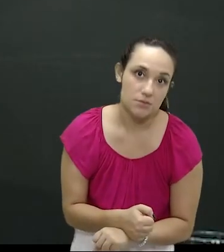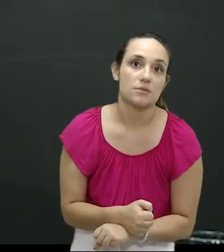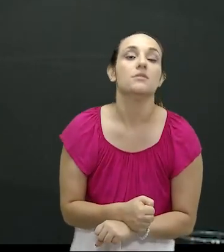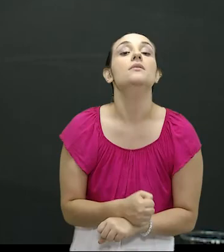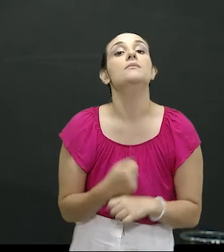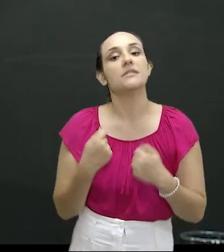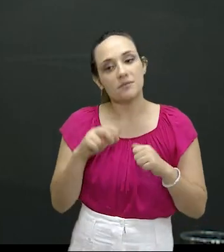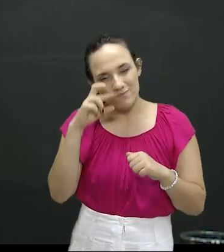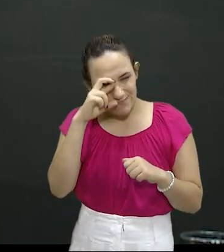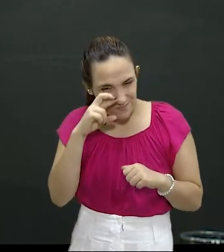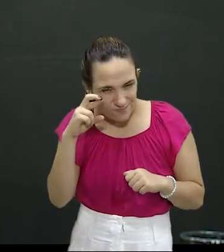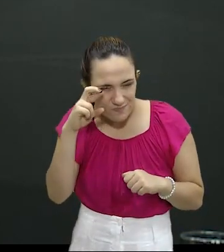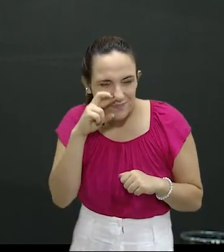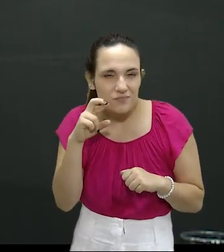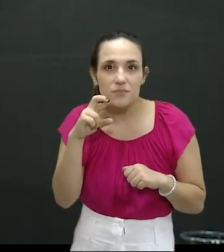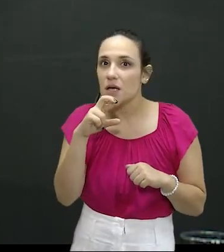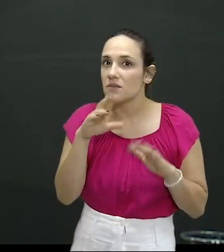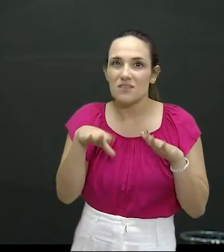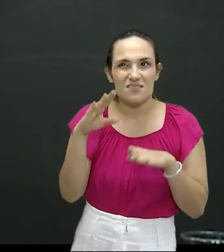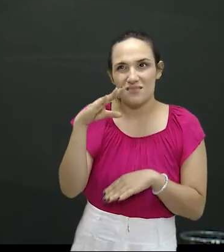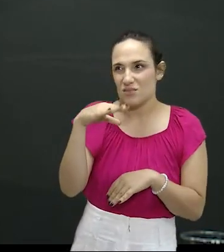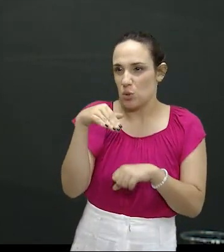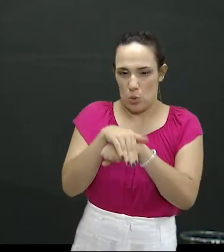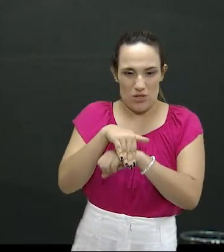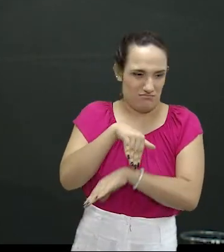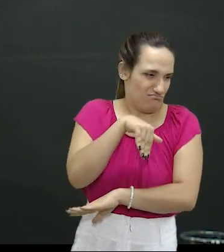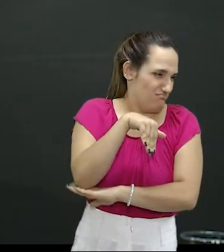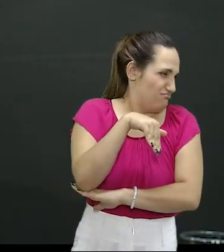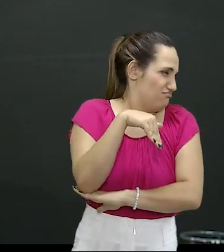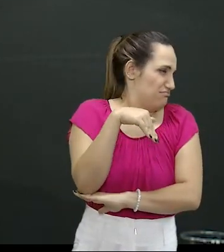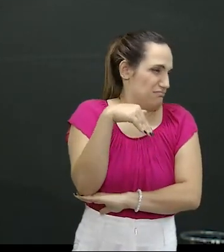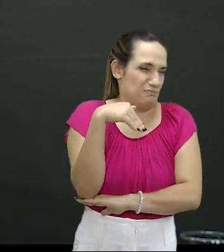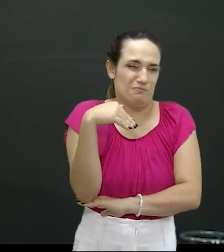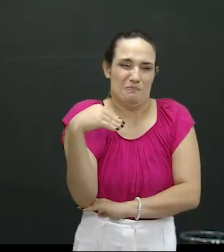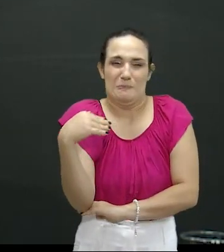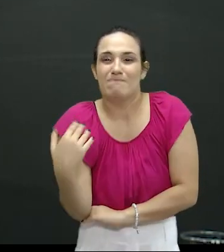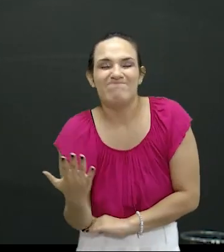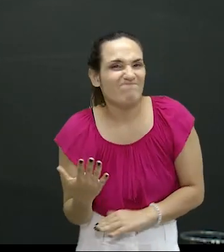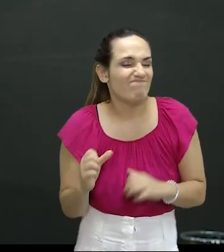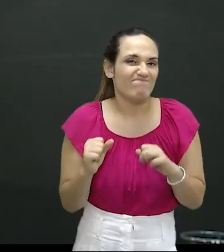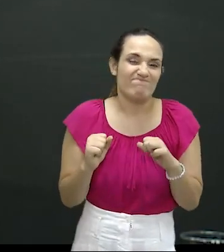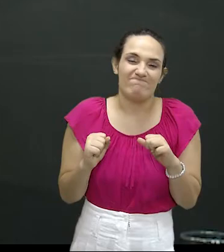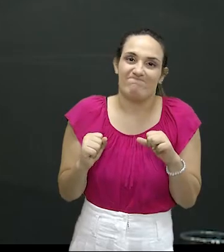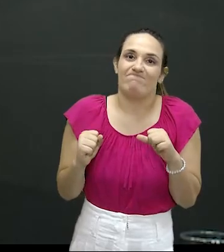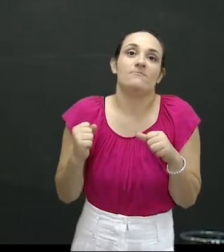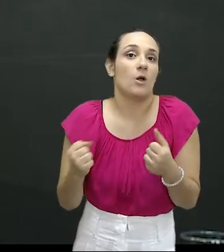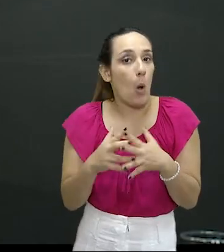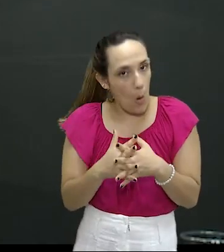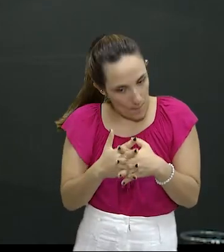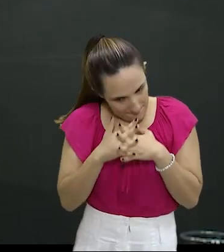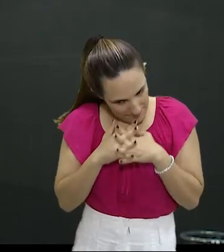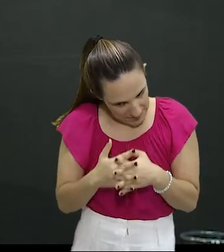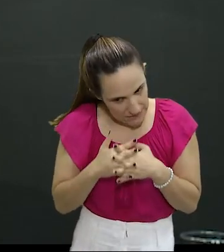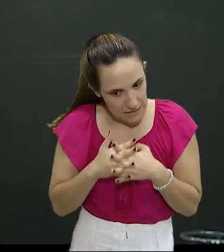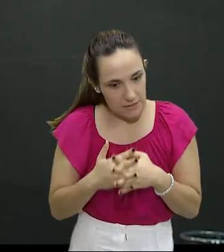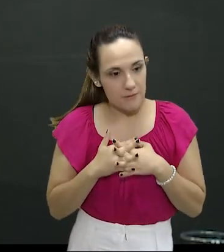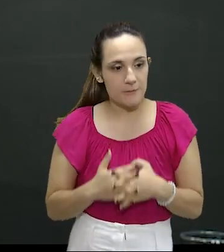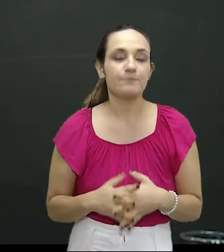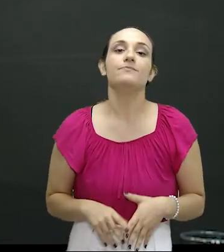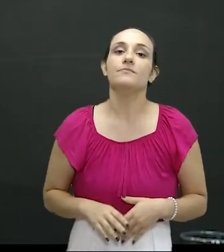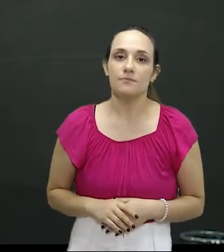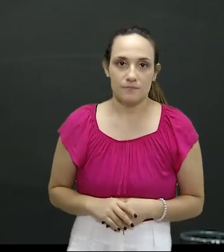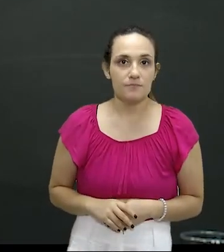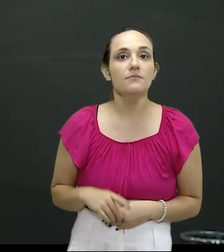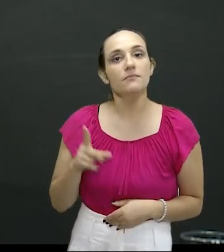Demandou monitoramento. São noites ali que nós passamos na... E foi um local extremamente complicado, que é bem na divisa.